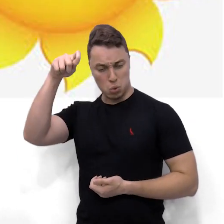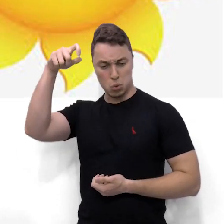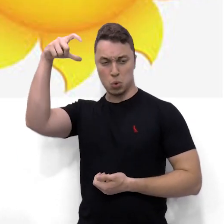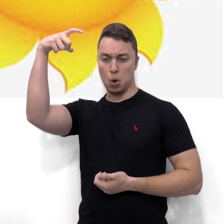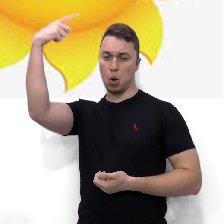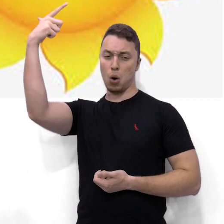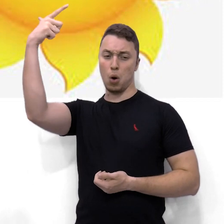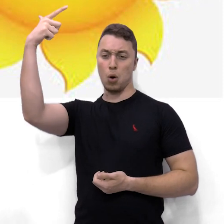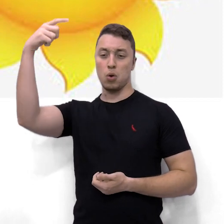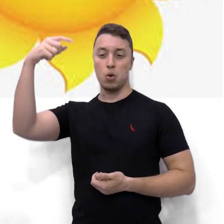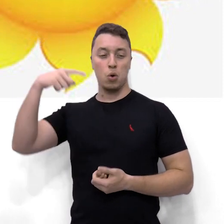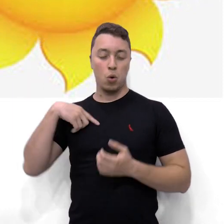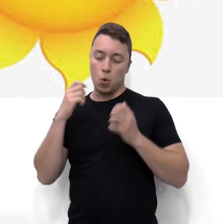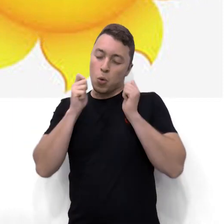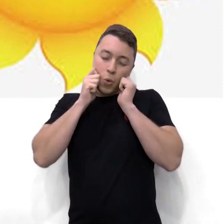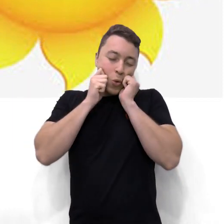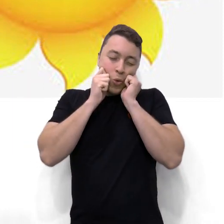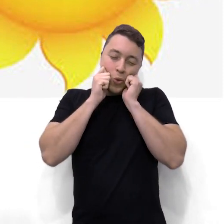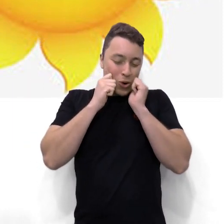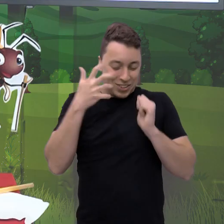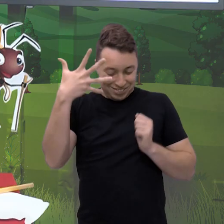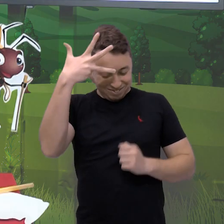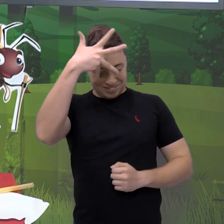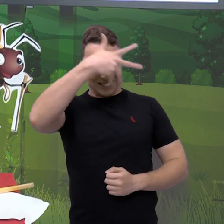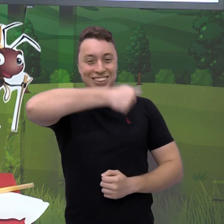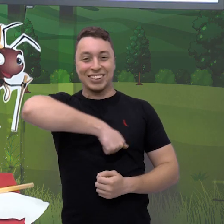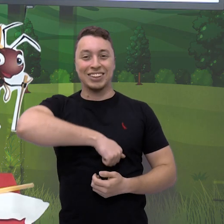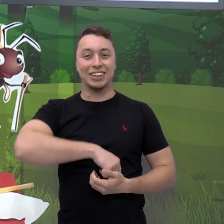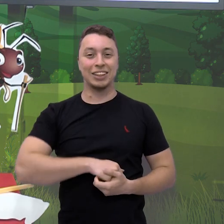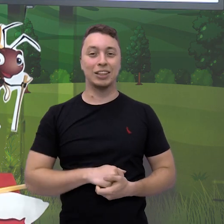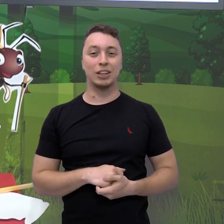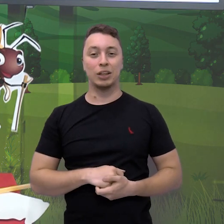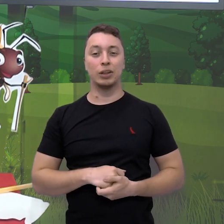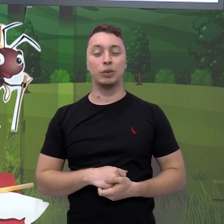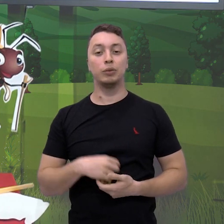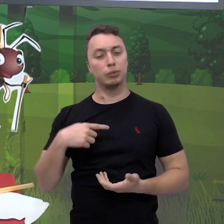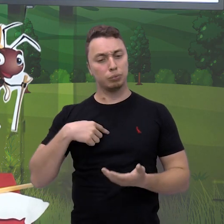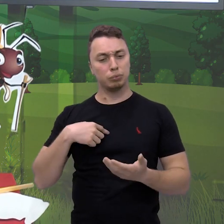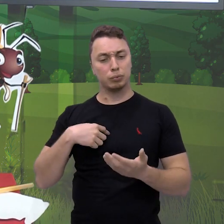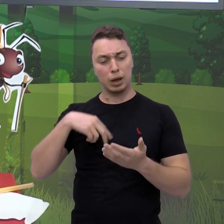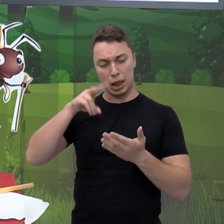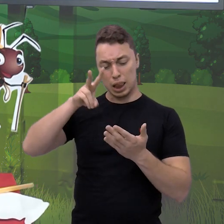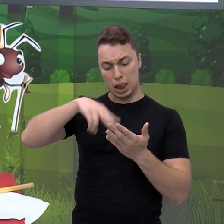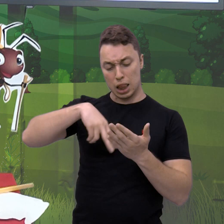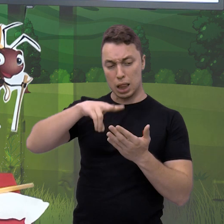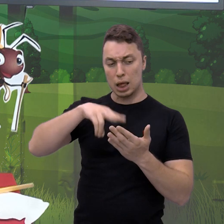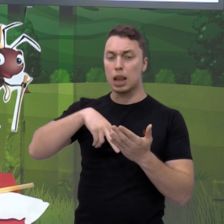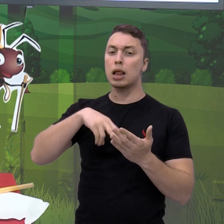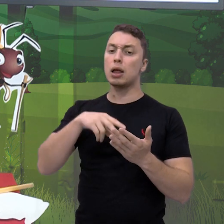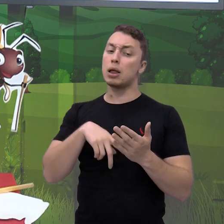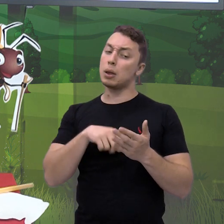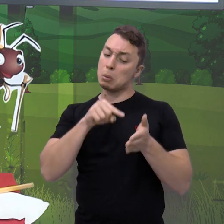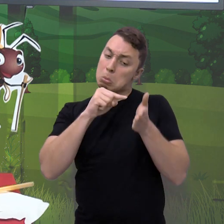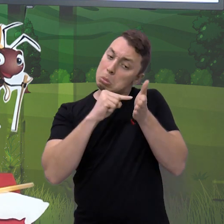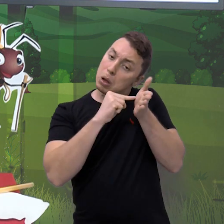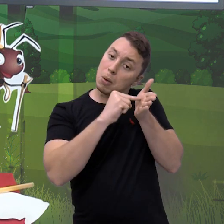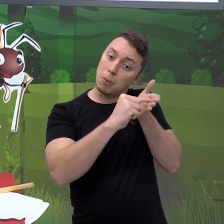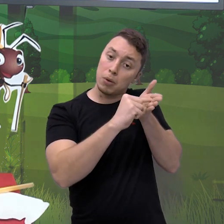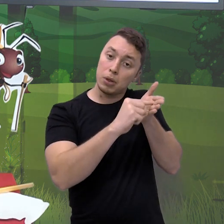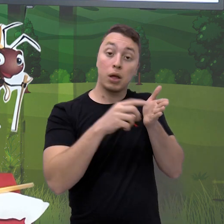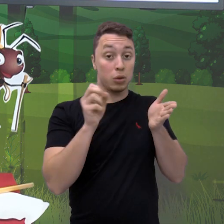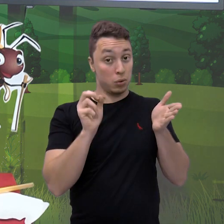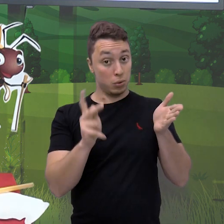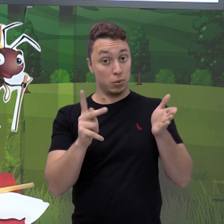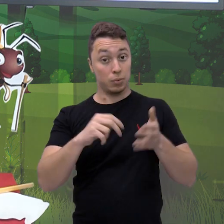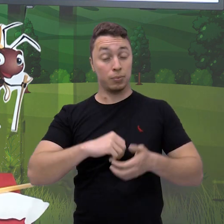fofo e muito lindão. Bom, eu vou fazer com vocês aqui a leitura apontada. Você não tem aí o texto para você fazer também, não. Mas só